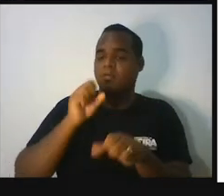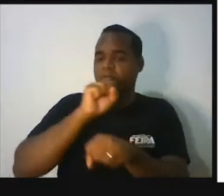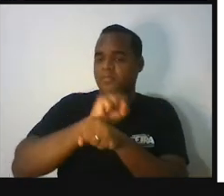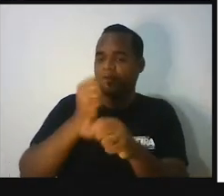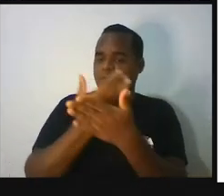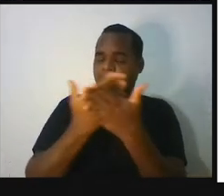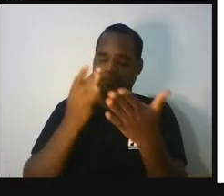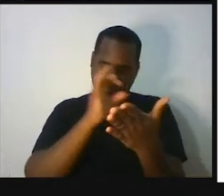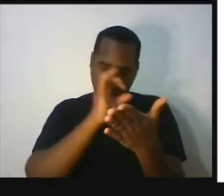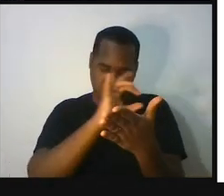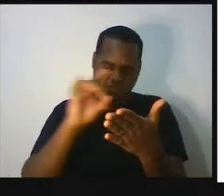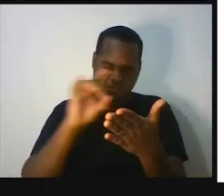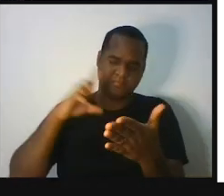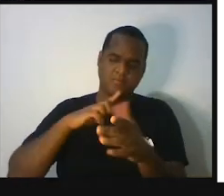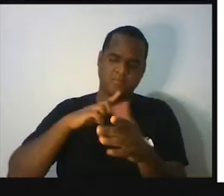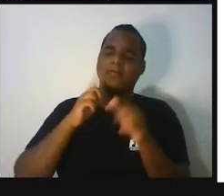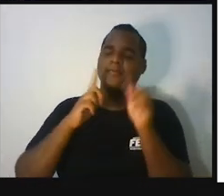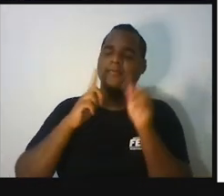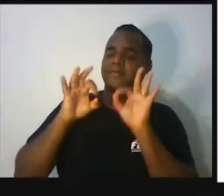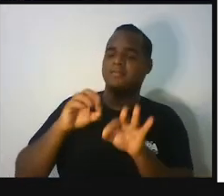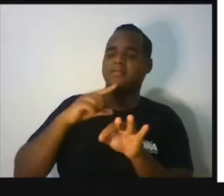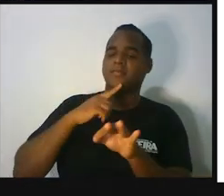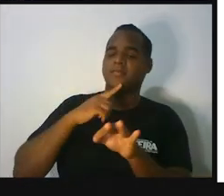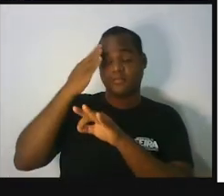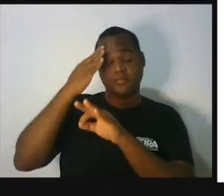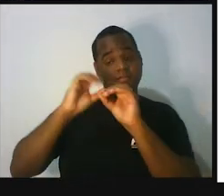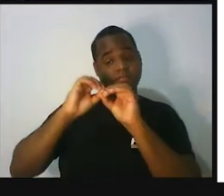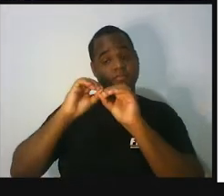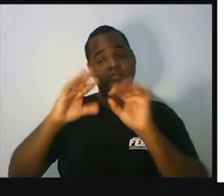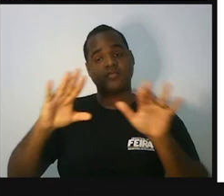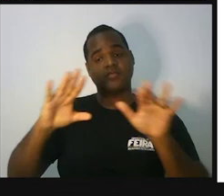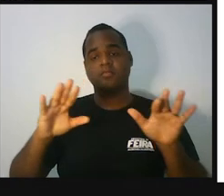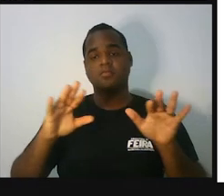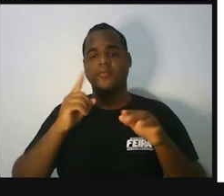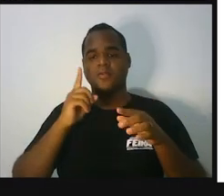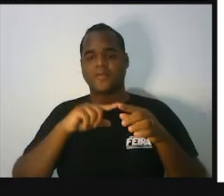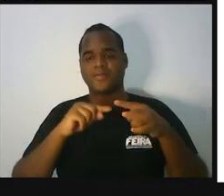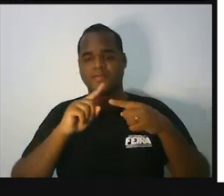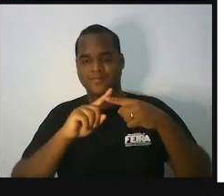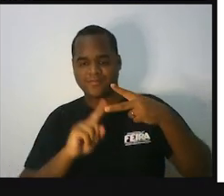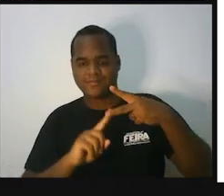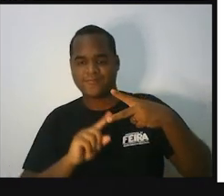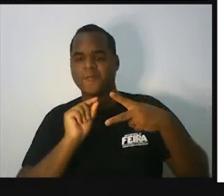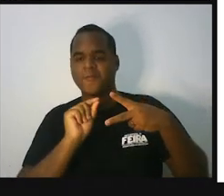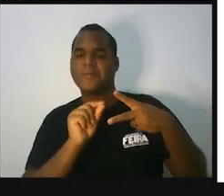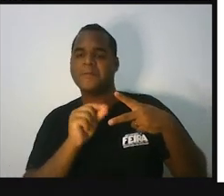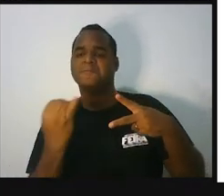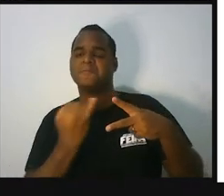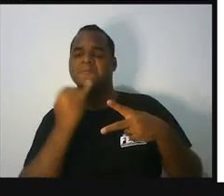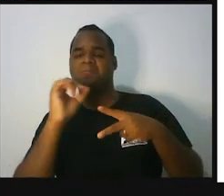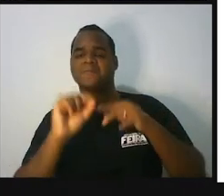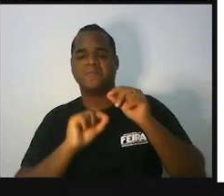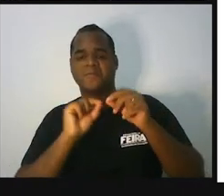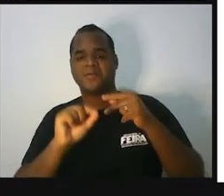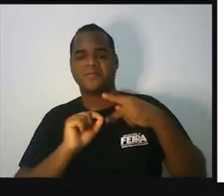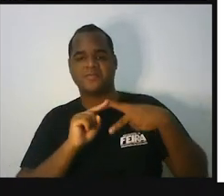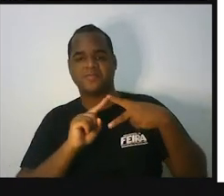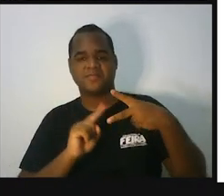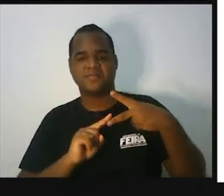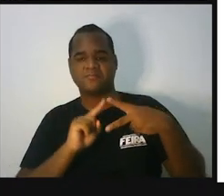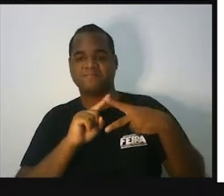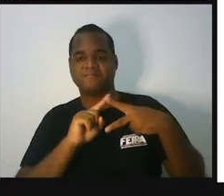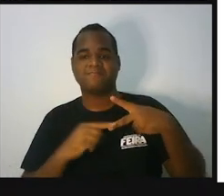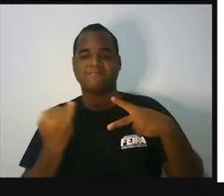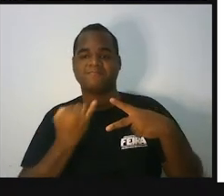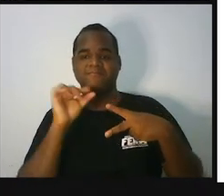que você tenha conseguido entender as coisas que eu trouxe para essa aula. Tá? E que coisas foram essas e que